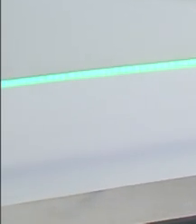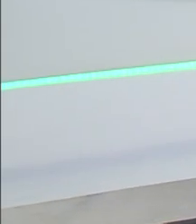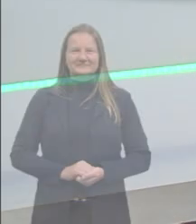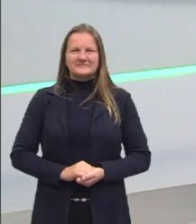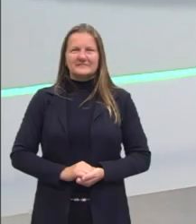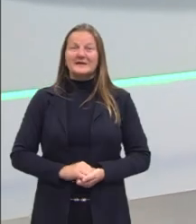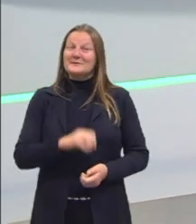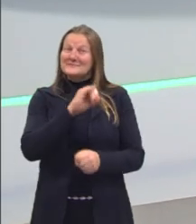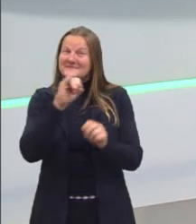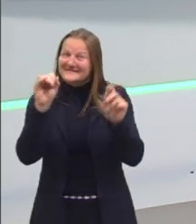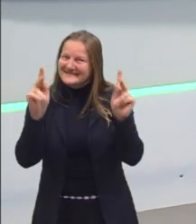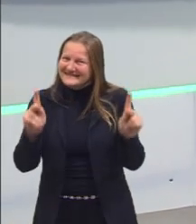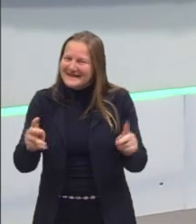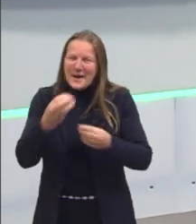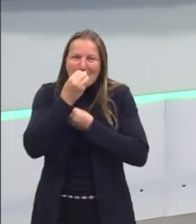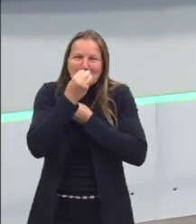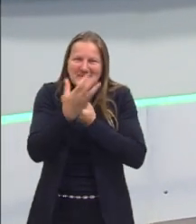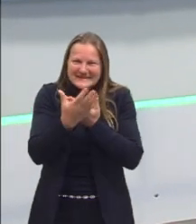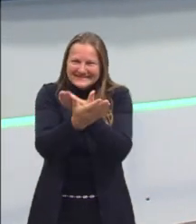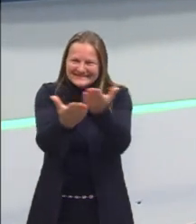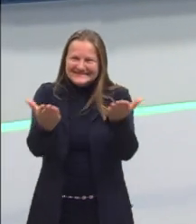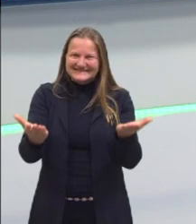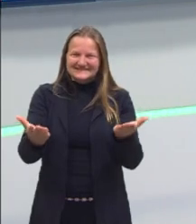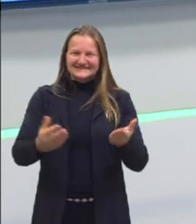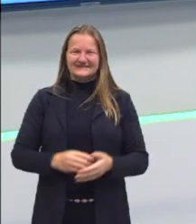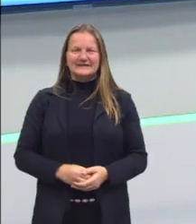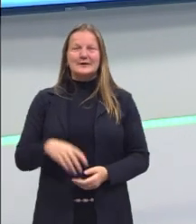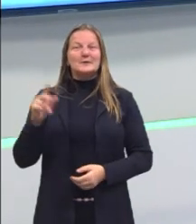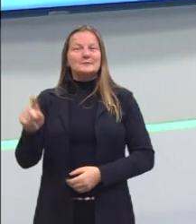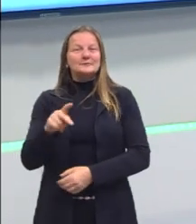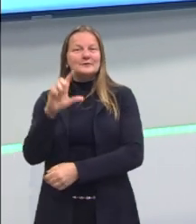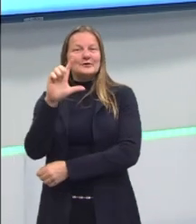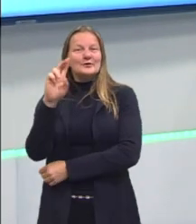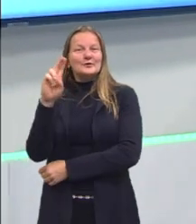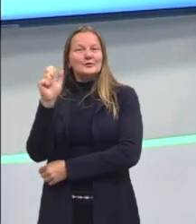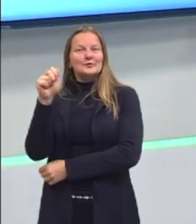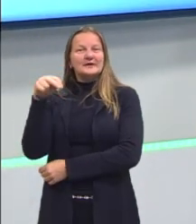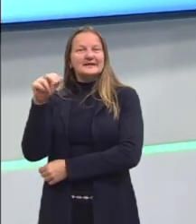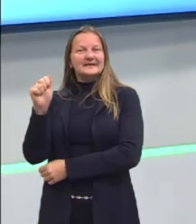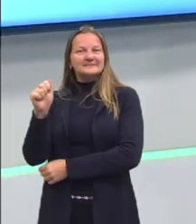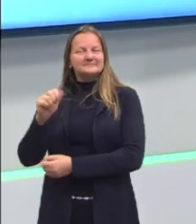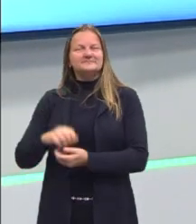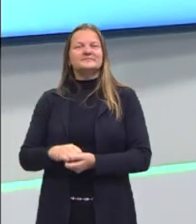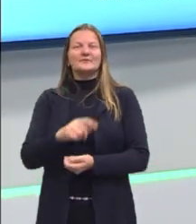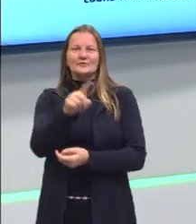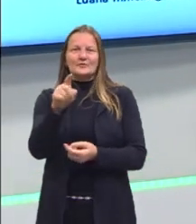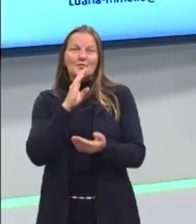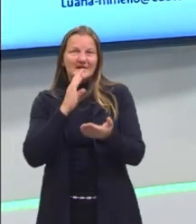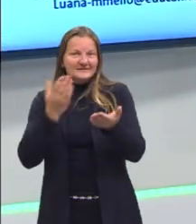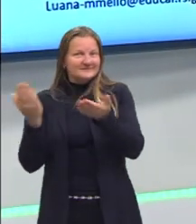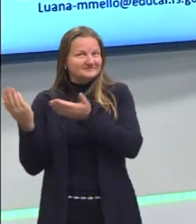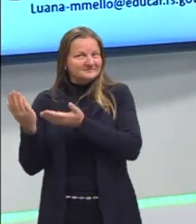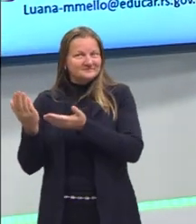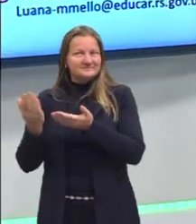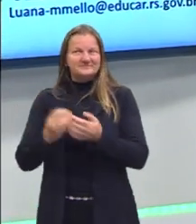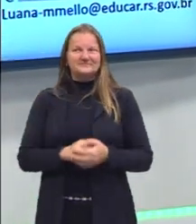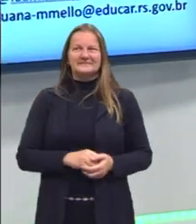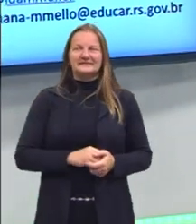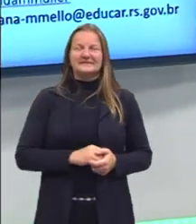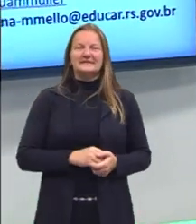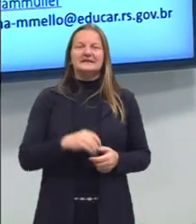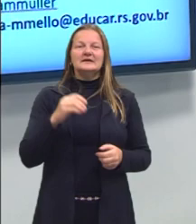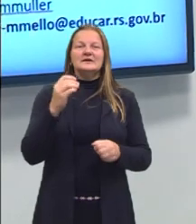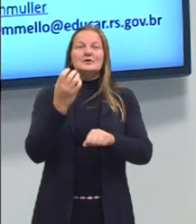E aí, pessoal, tudo bem com vocês? Eu sou a professora Luana Miller, vocês já me conhecem, trabalho com vocês o componente